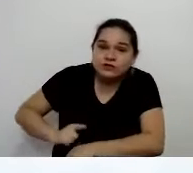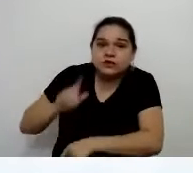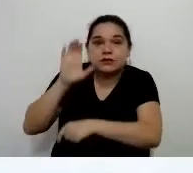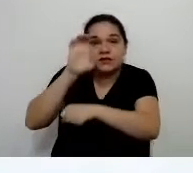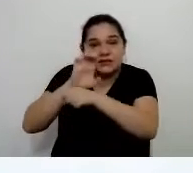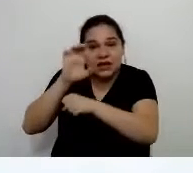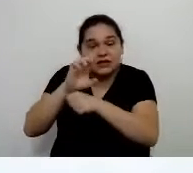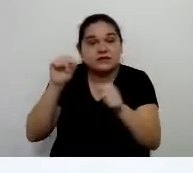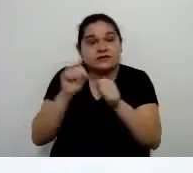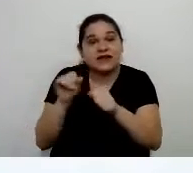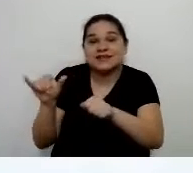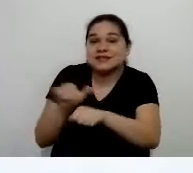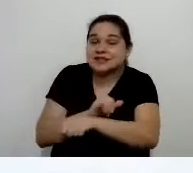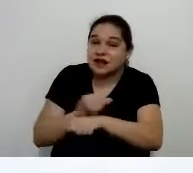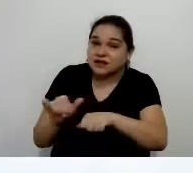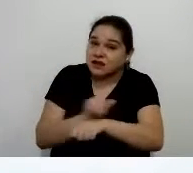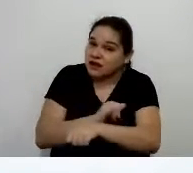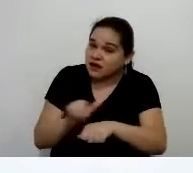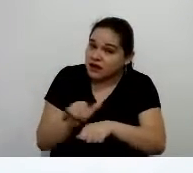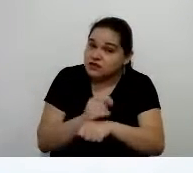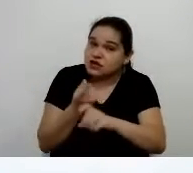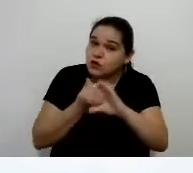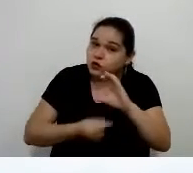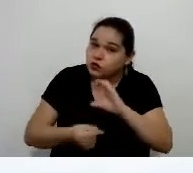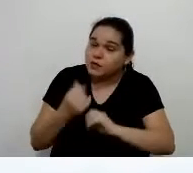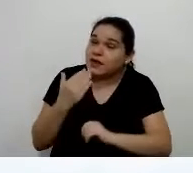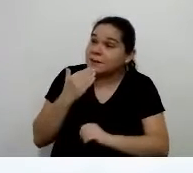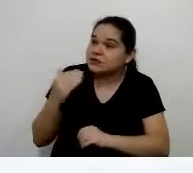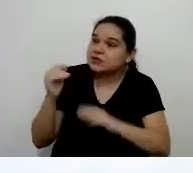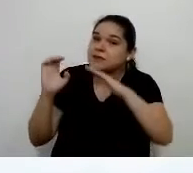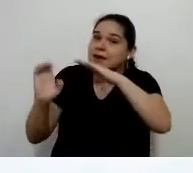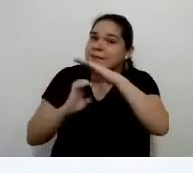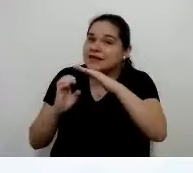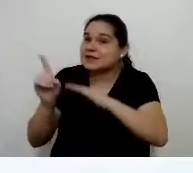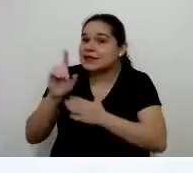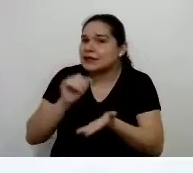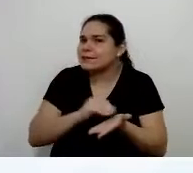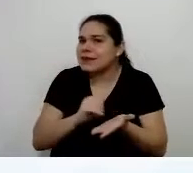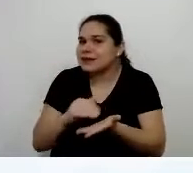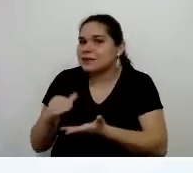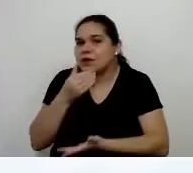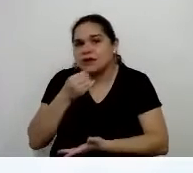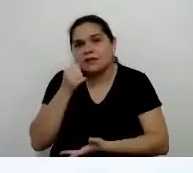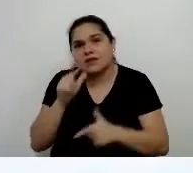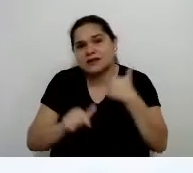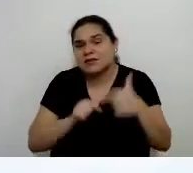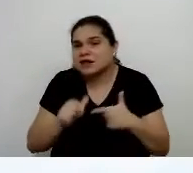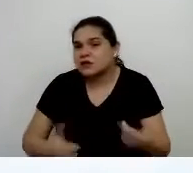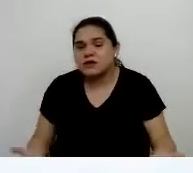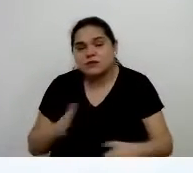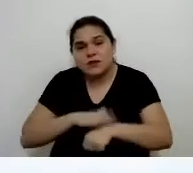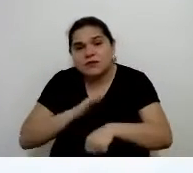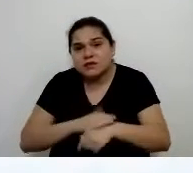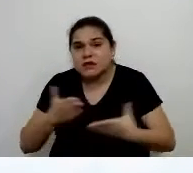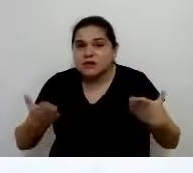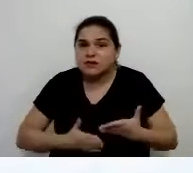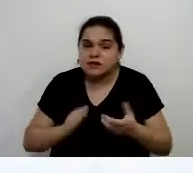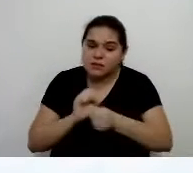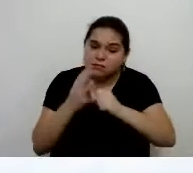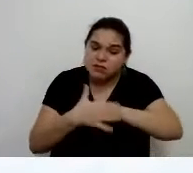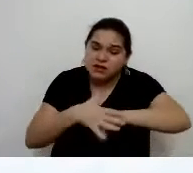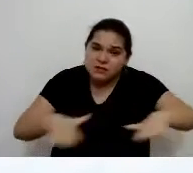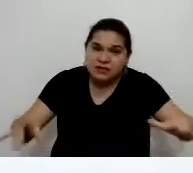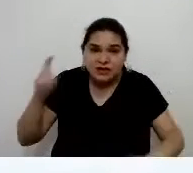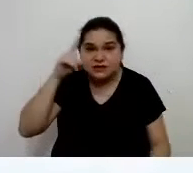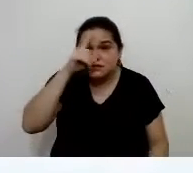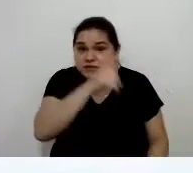medida, no sentido de solicitar as empresas que não demitam esses trabalhadores, é nesse momento crítico que nós estamos passando